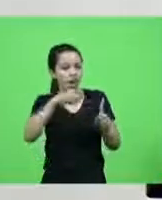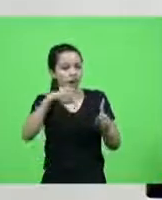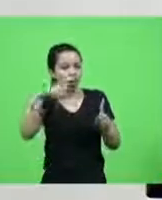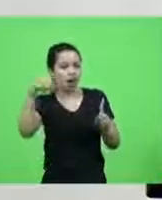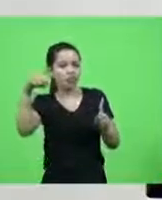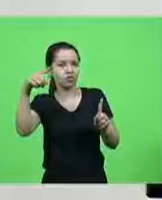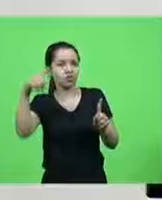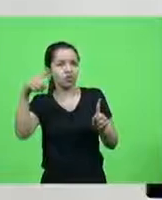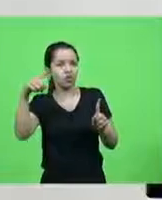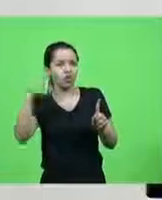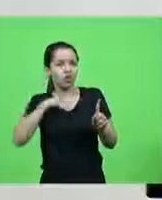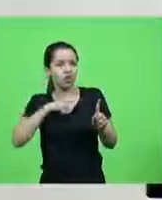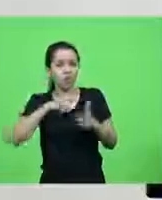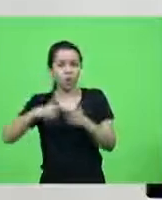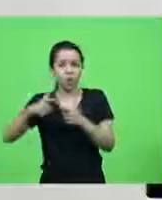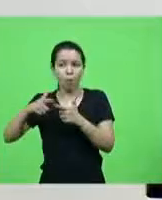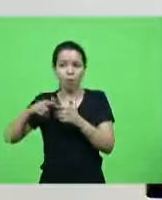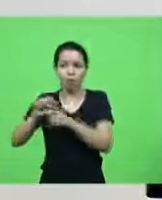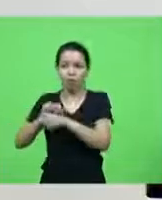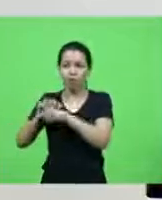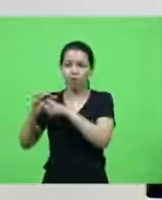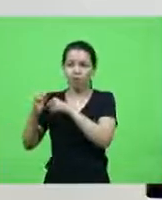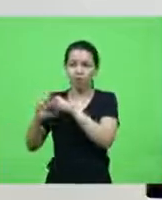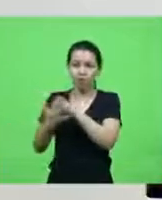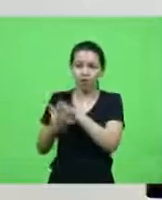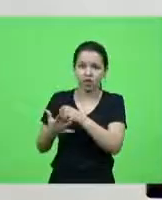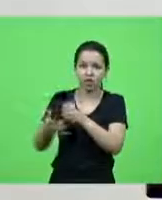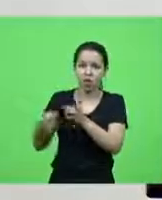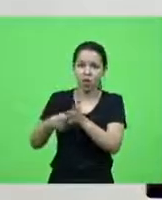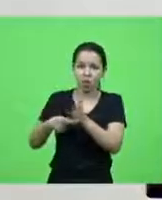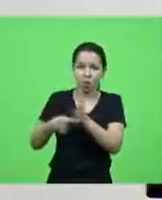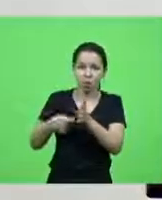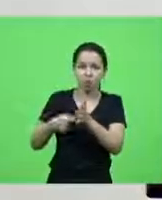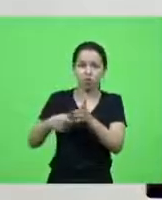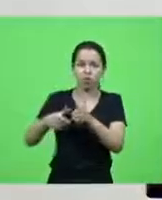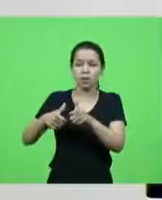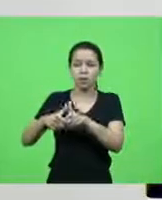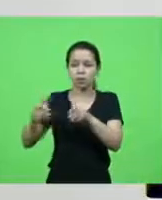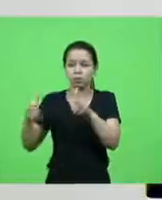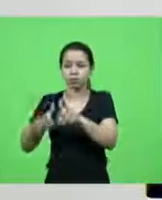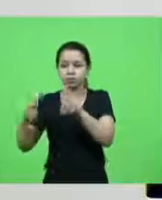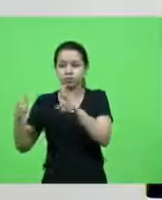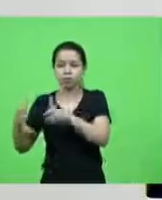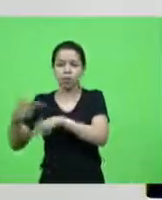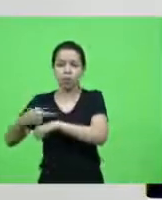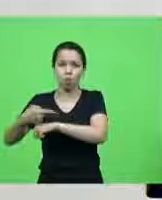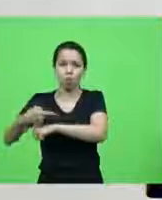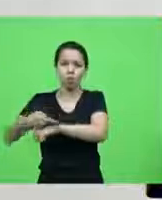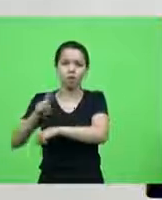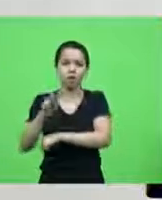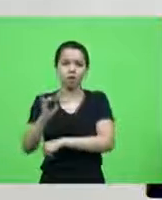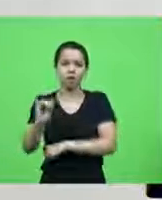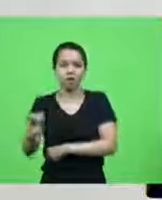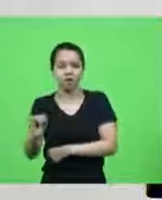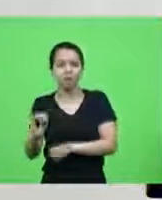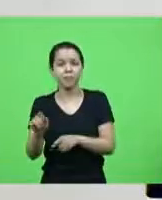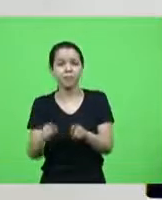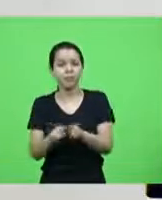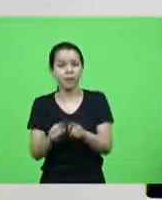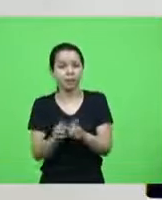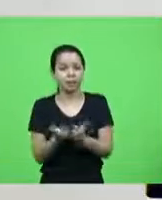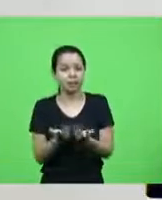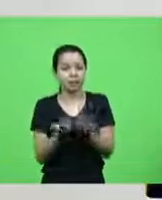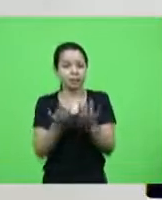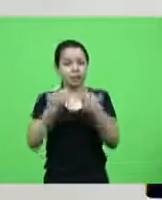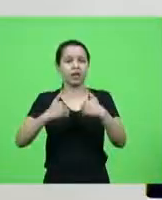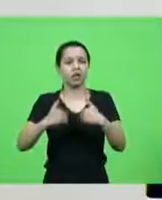do coronavírus que a gente está olhando o combate a luta pela ampliação de leitos de UTI mas uma tempestade interna também que a gente está